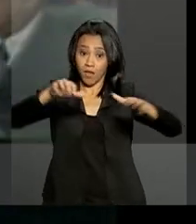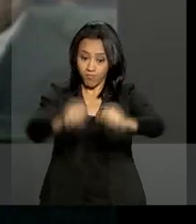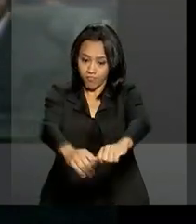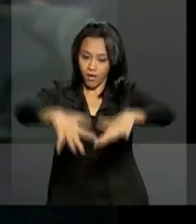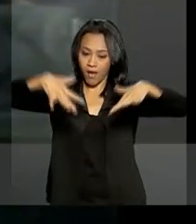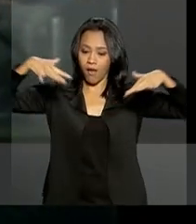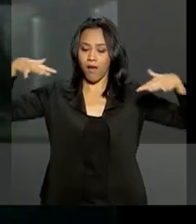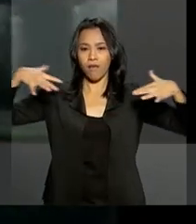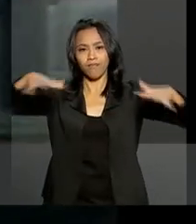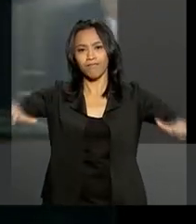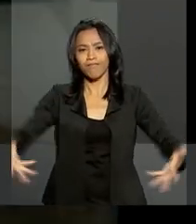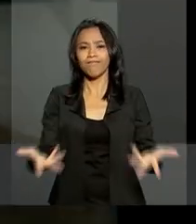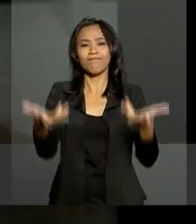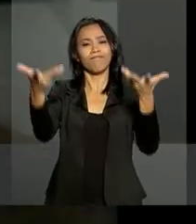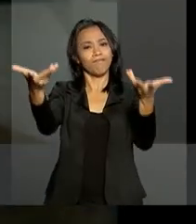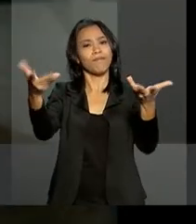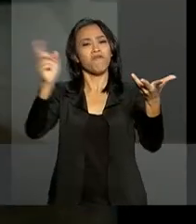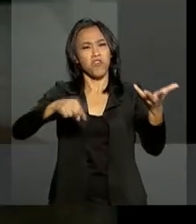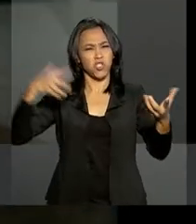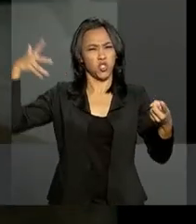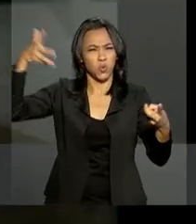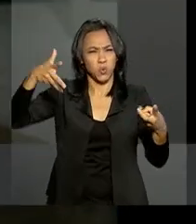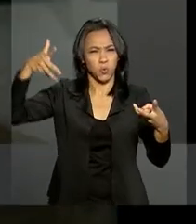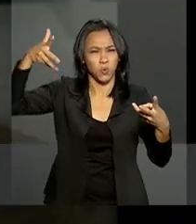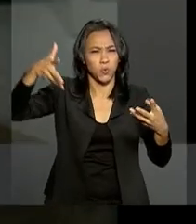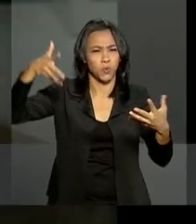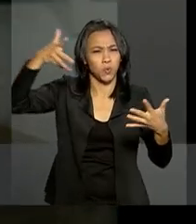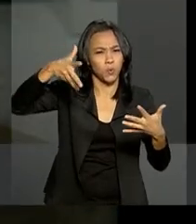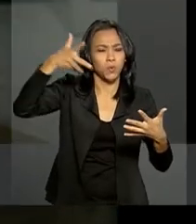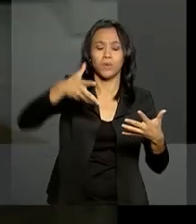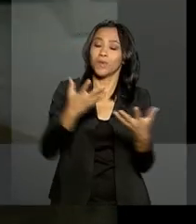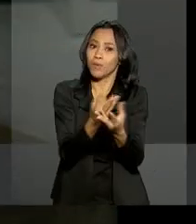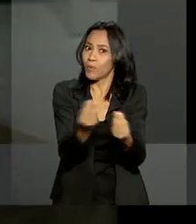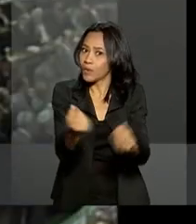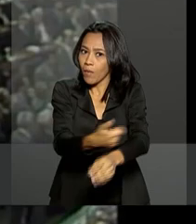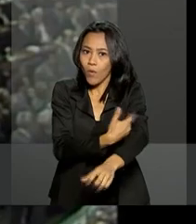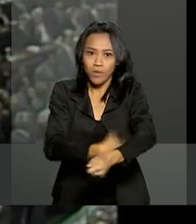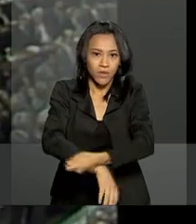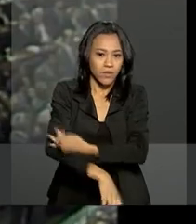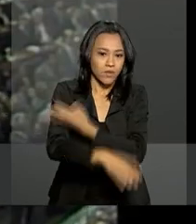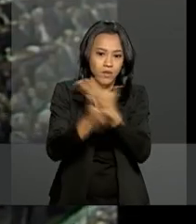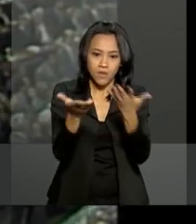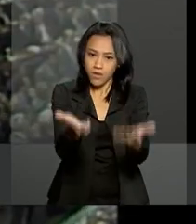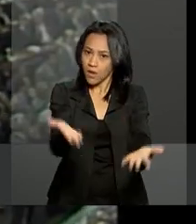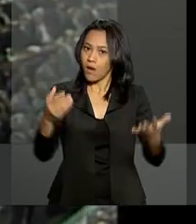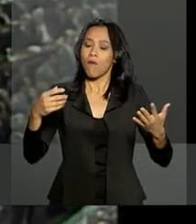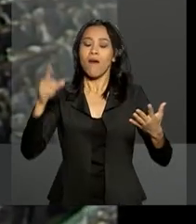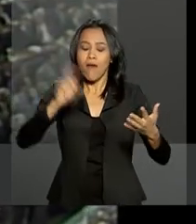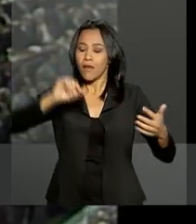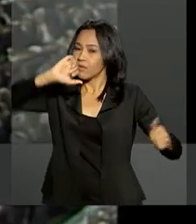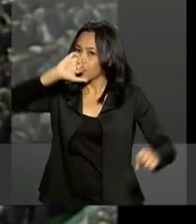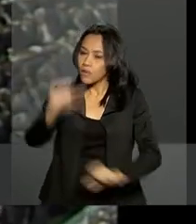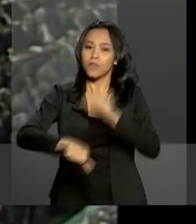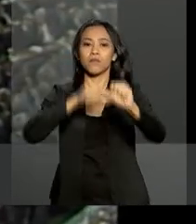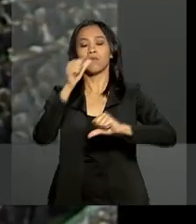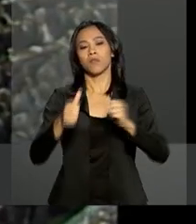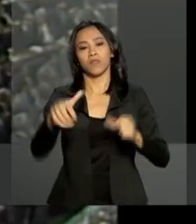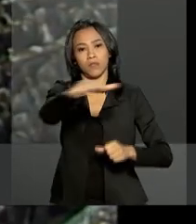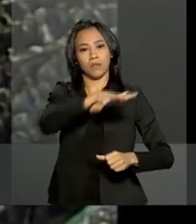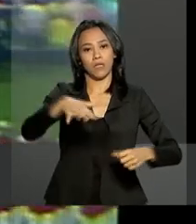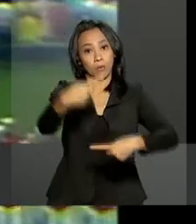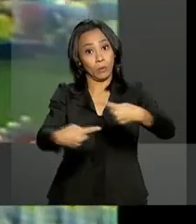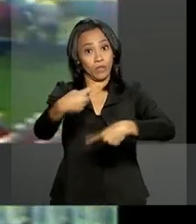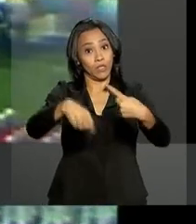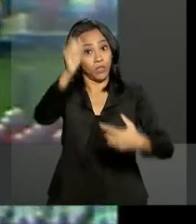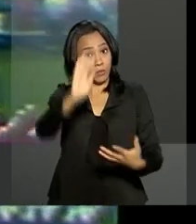Congresso Nacional foi marcada por discursos intensos e muita emoção. Era a grande transformação política no